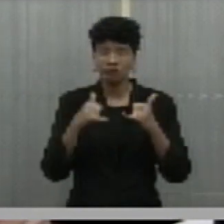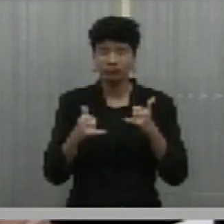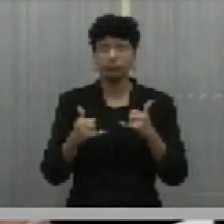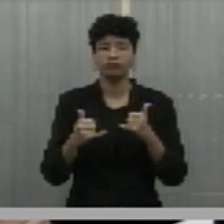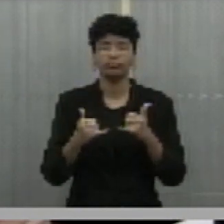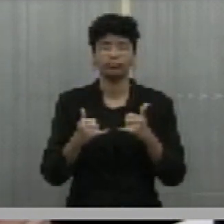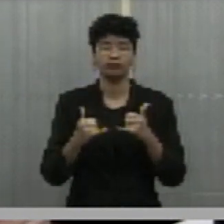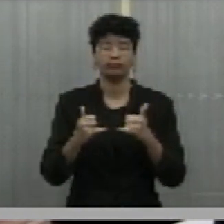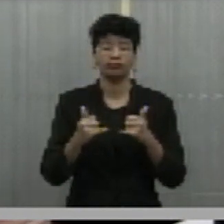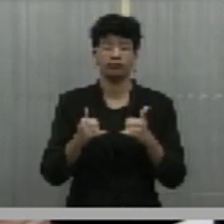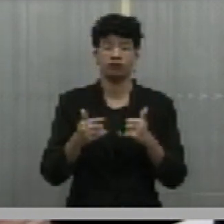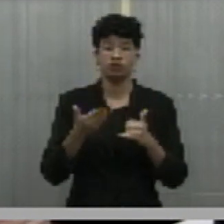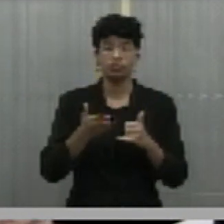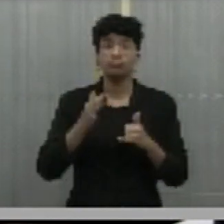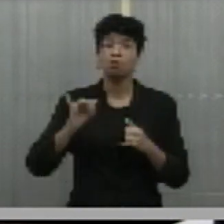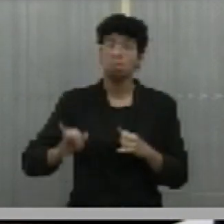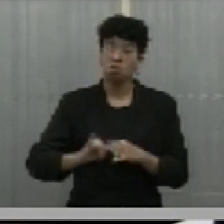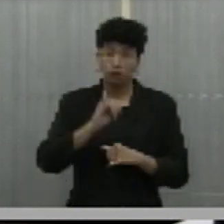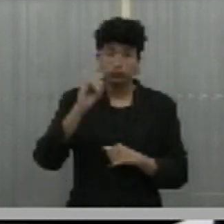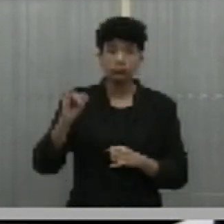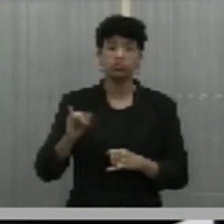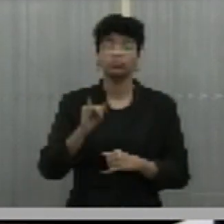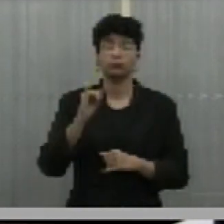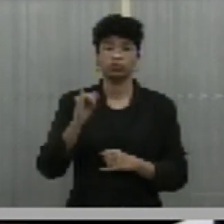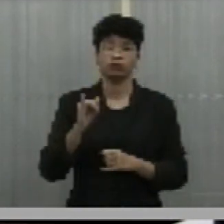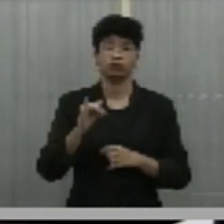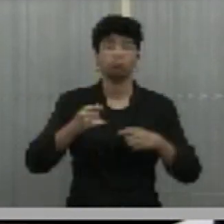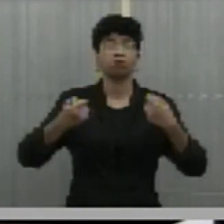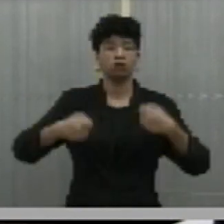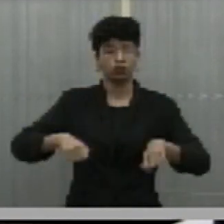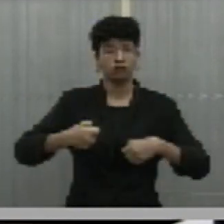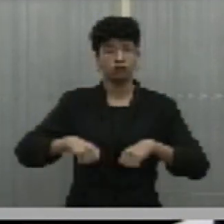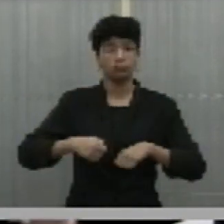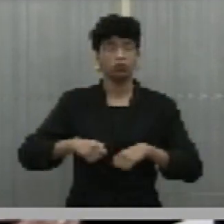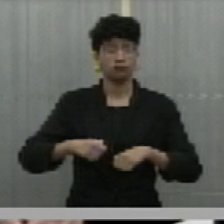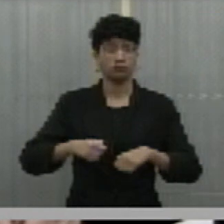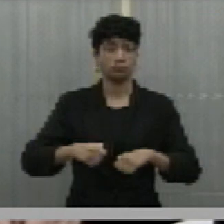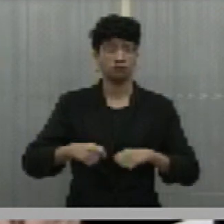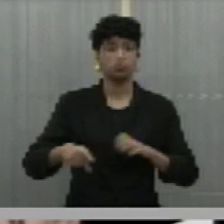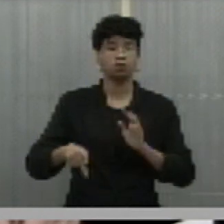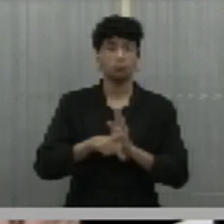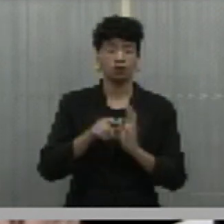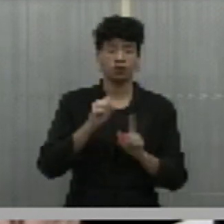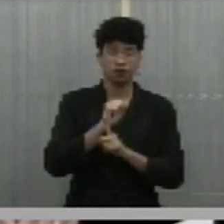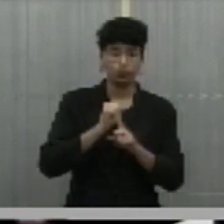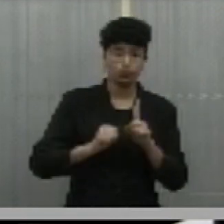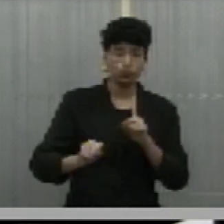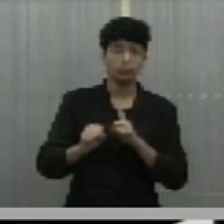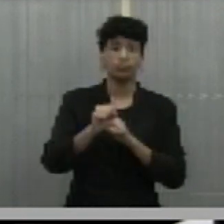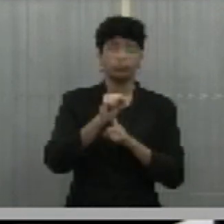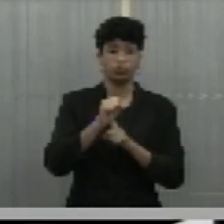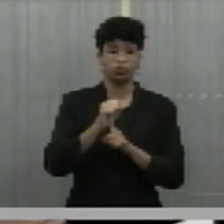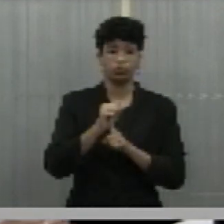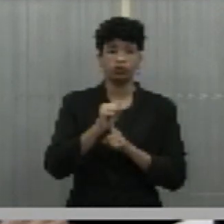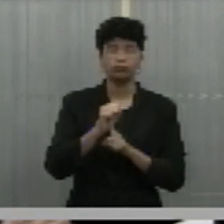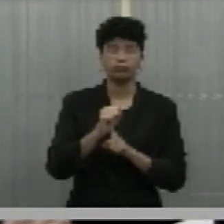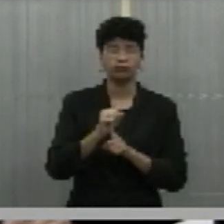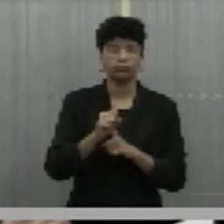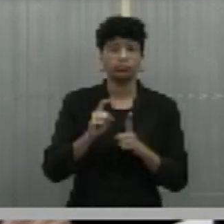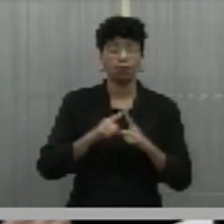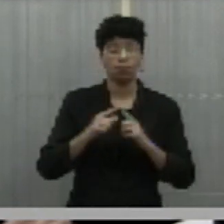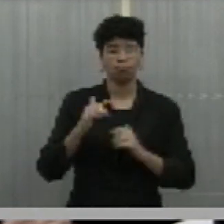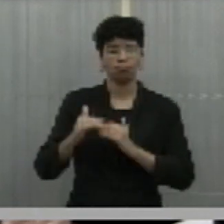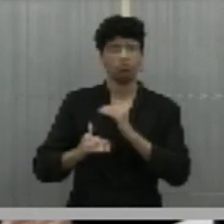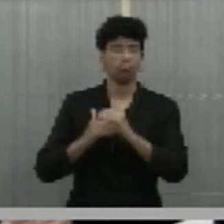serviço esse essencial, necessário para o bem-estar da sociedade, mas, além disso, para o